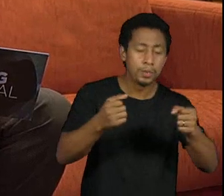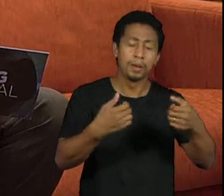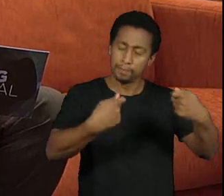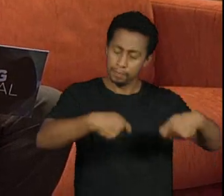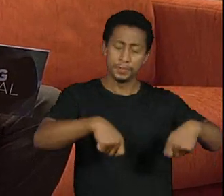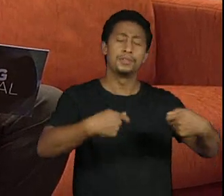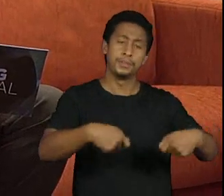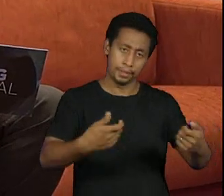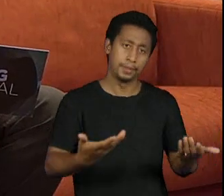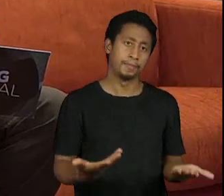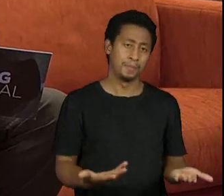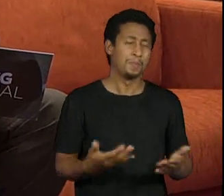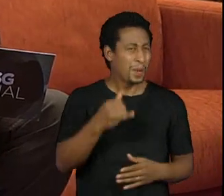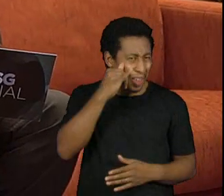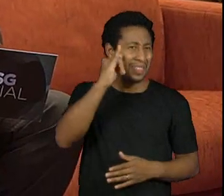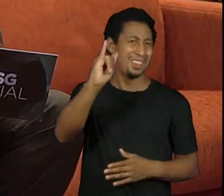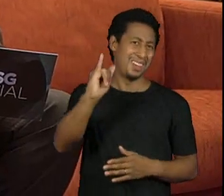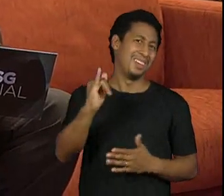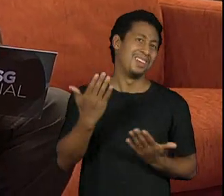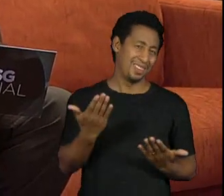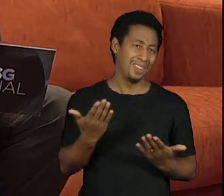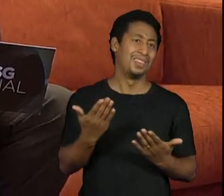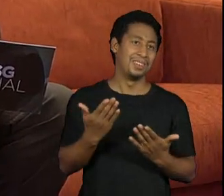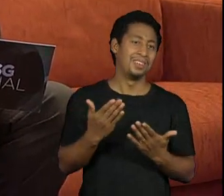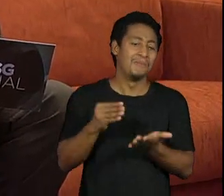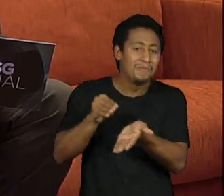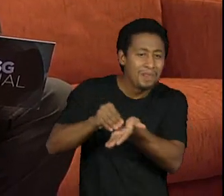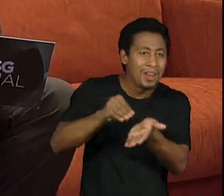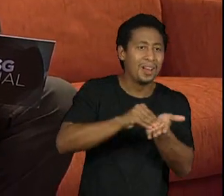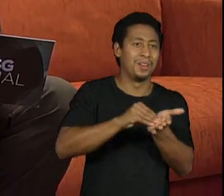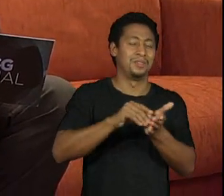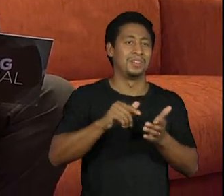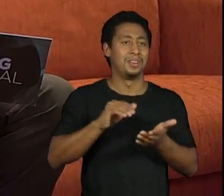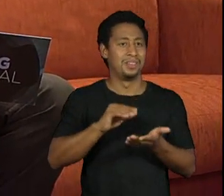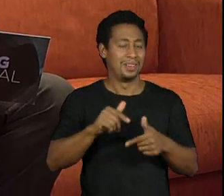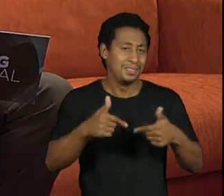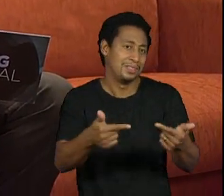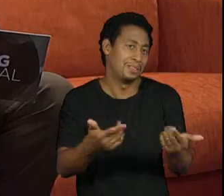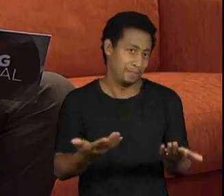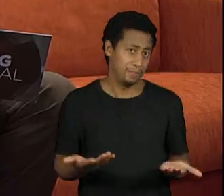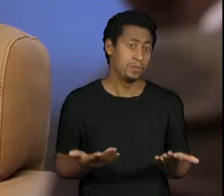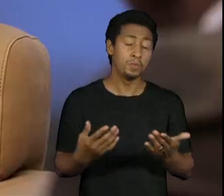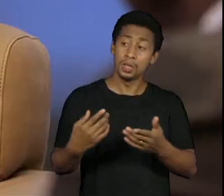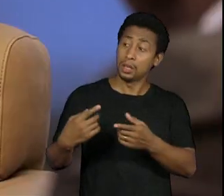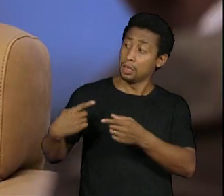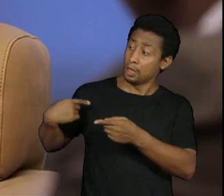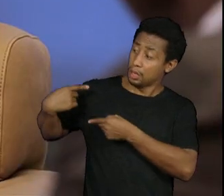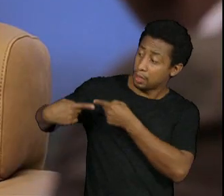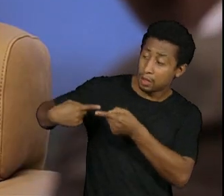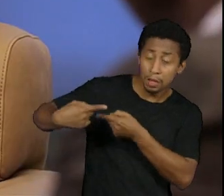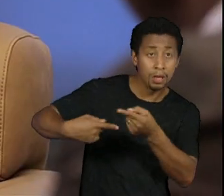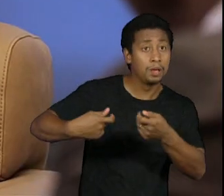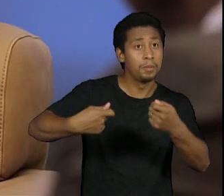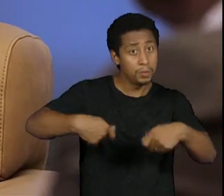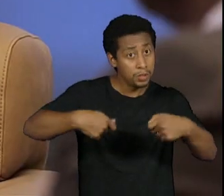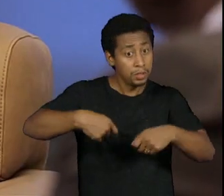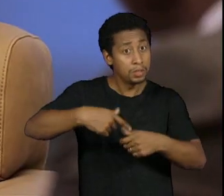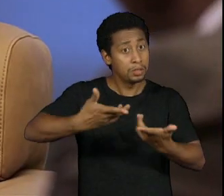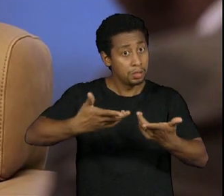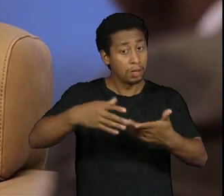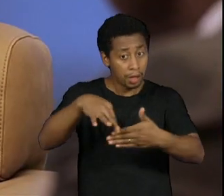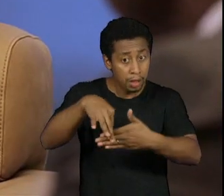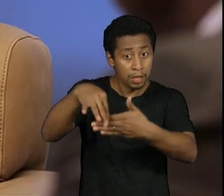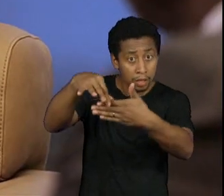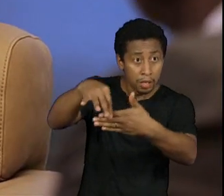ela não é suficiente em relação ao legado Nós temos um legado que nós temos como líderes empresariais a